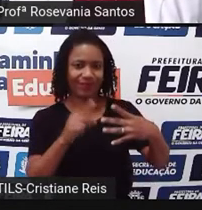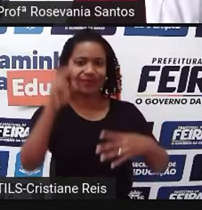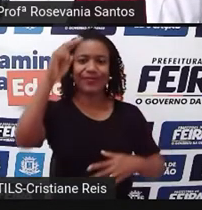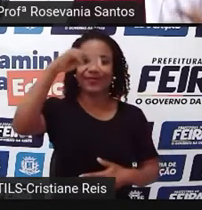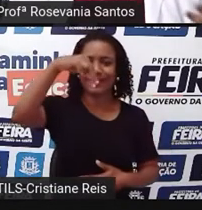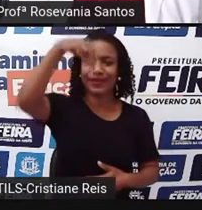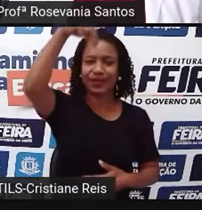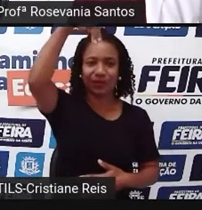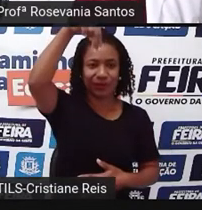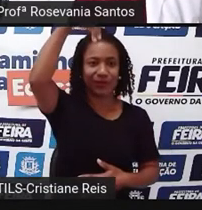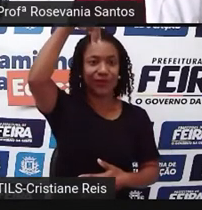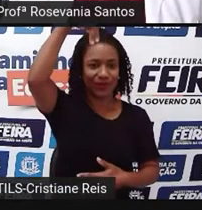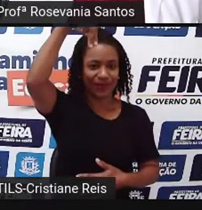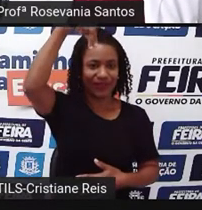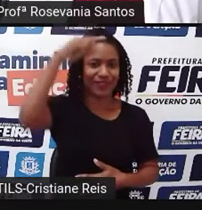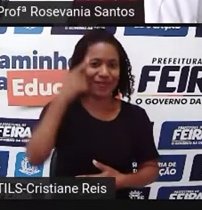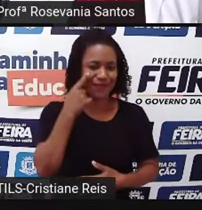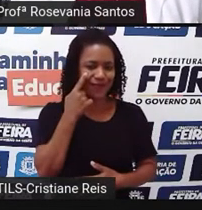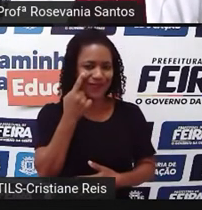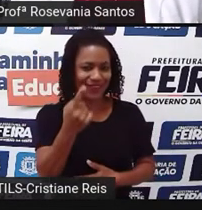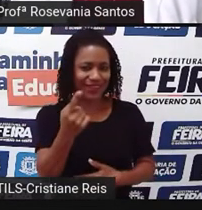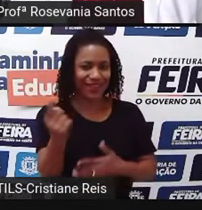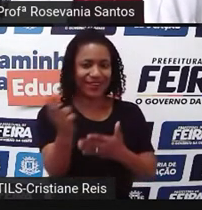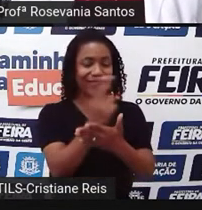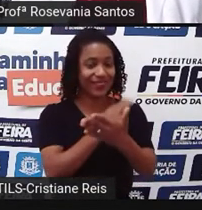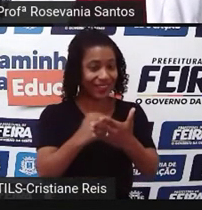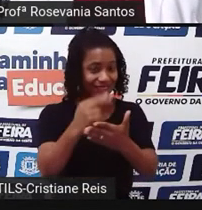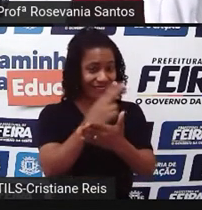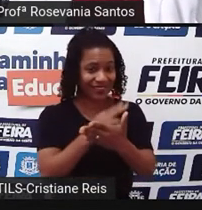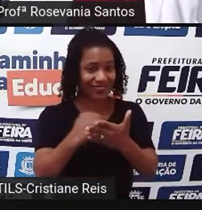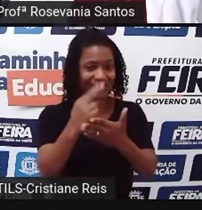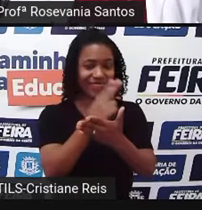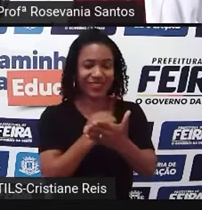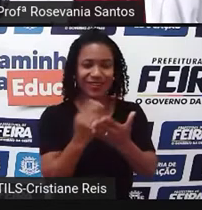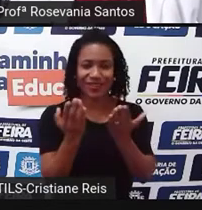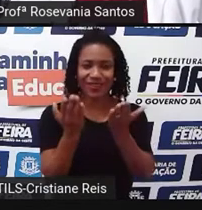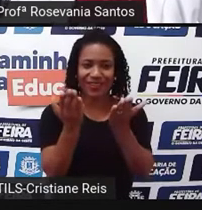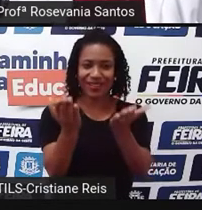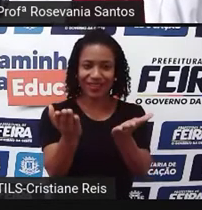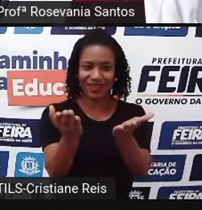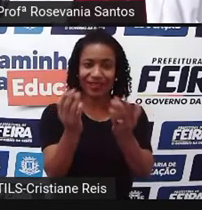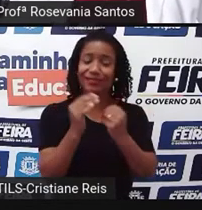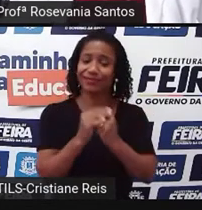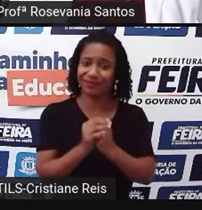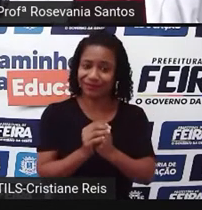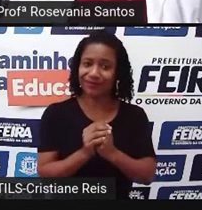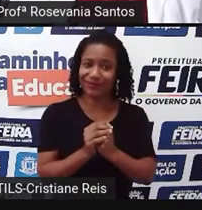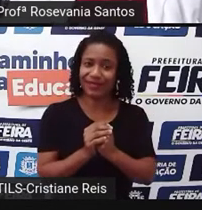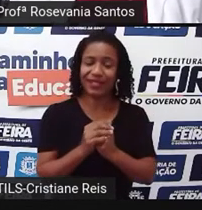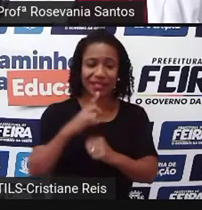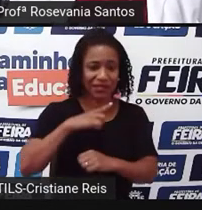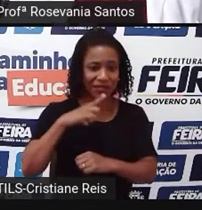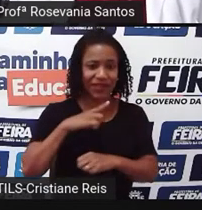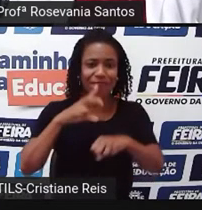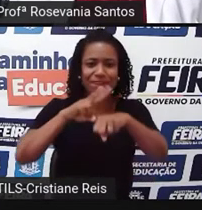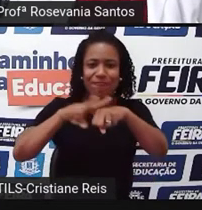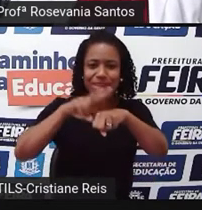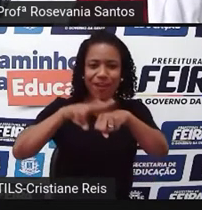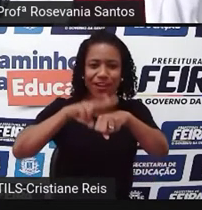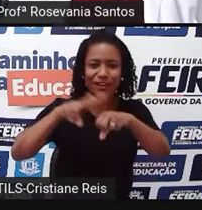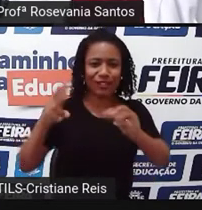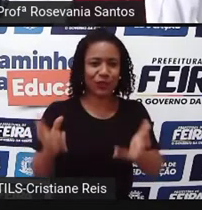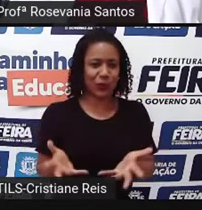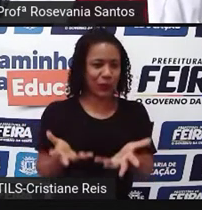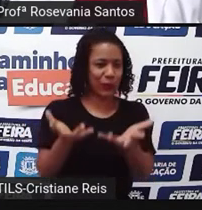o desenho já traz ele todo verdinho, já traz uma grande quantidade de animais, porque, na realidade,